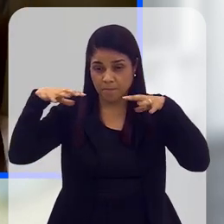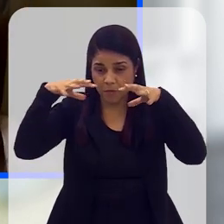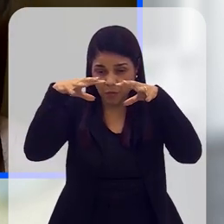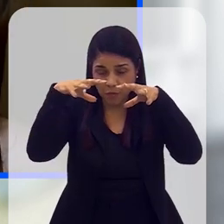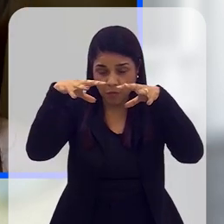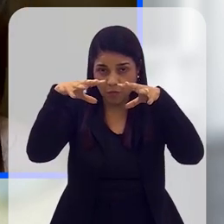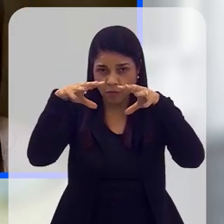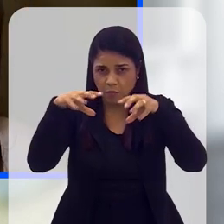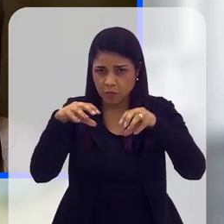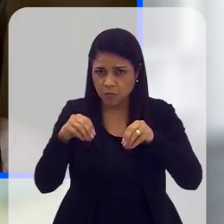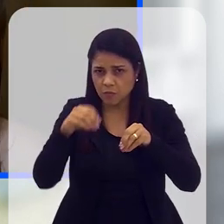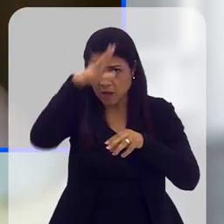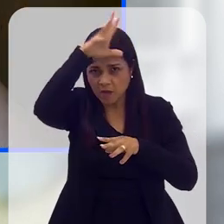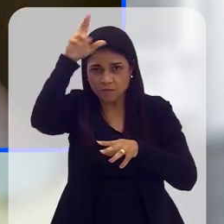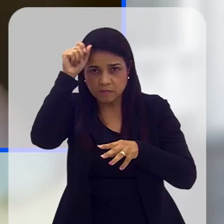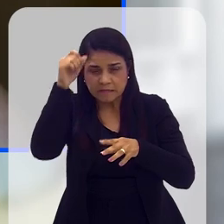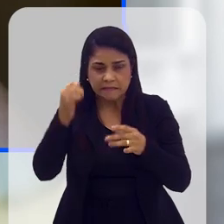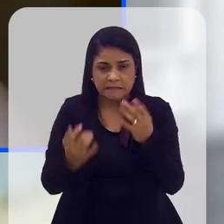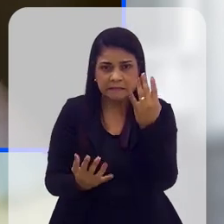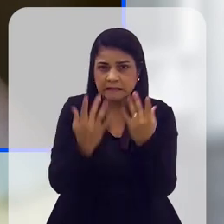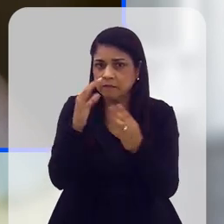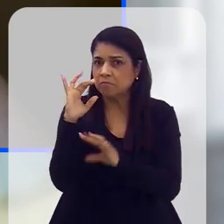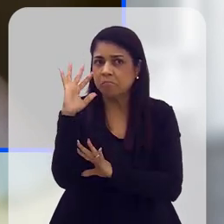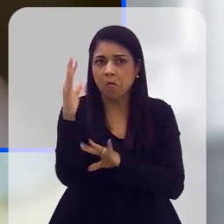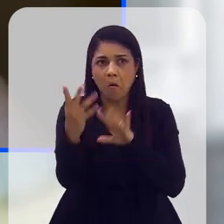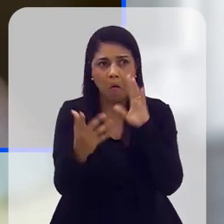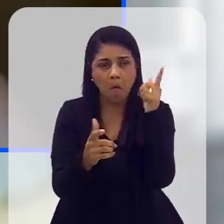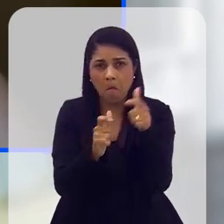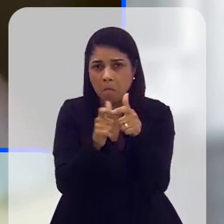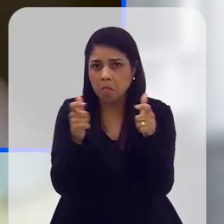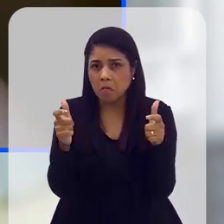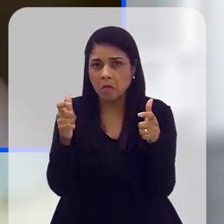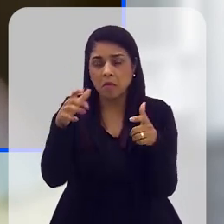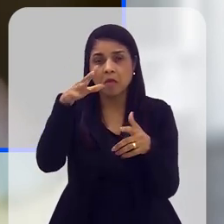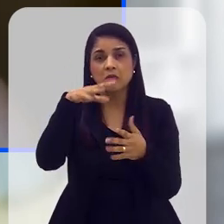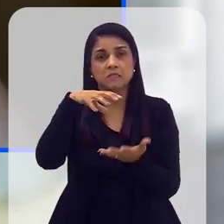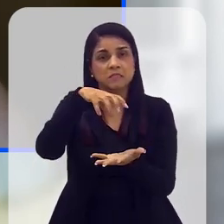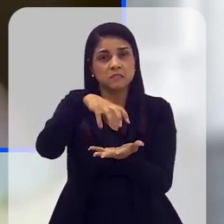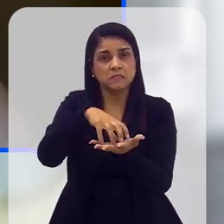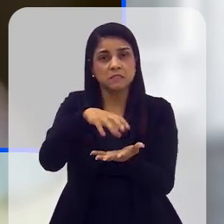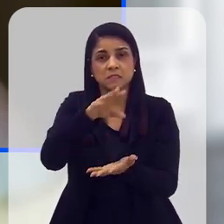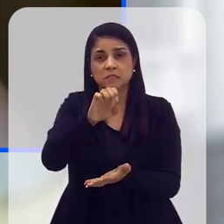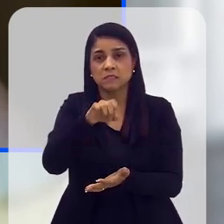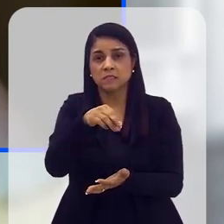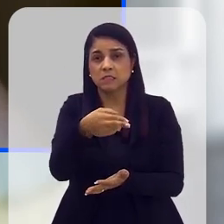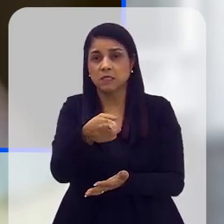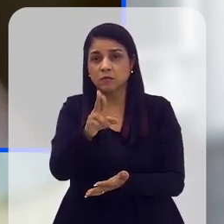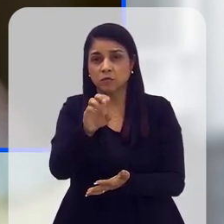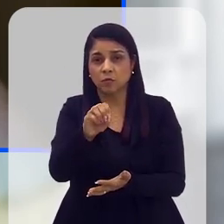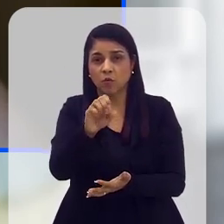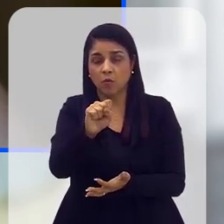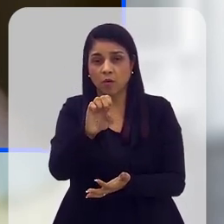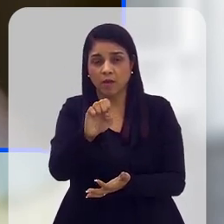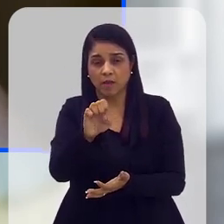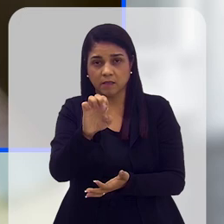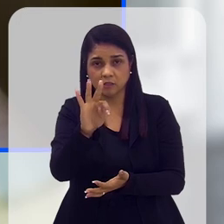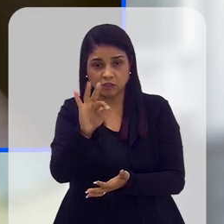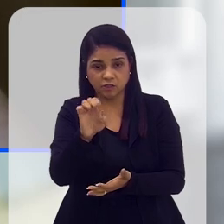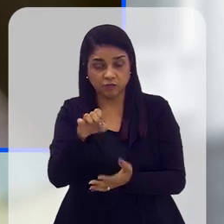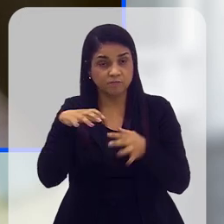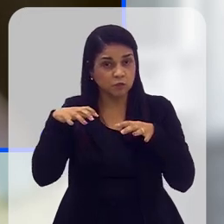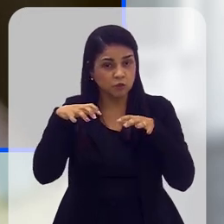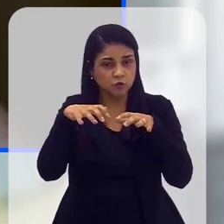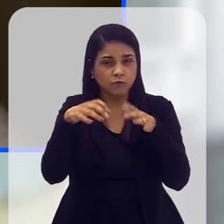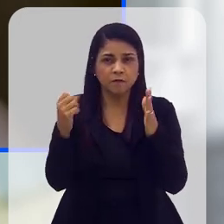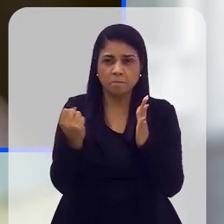redução das chuvas na Amazônia, queimadas excessivas, Amazônia e Centro-Oeste, por exemplo, impactam diretamente nas